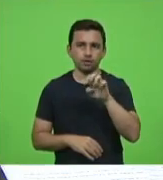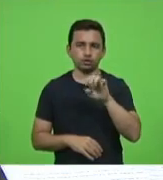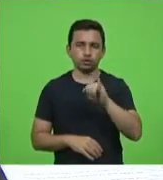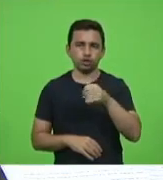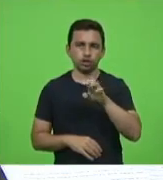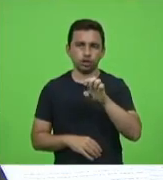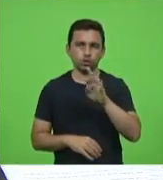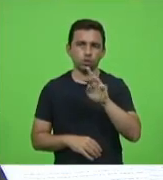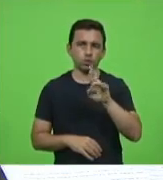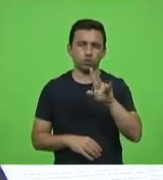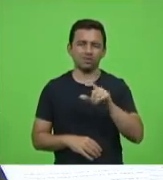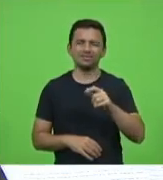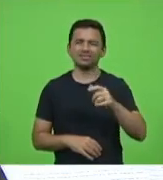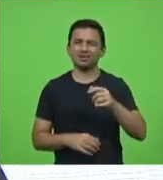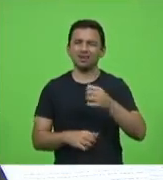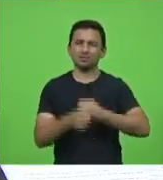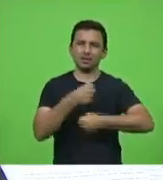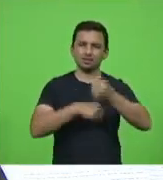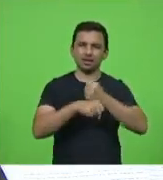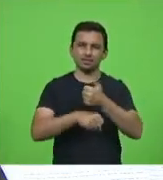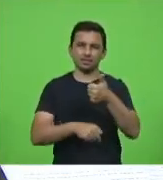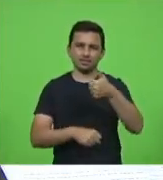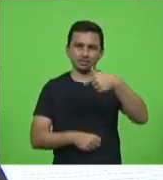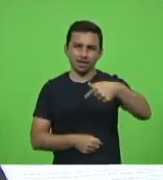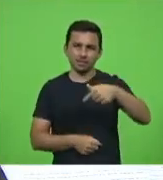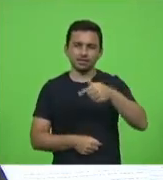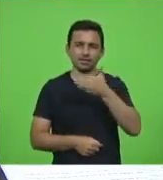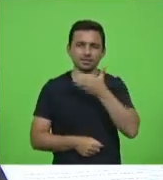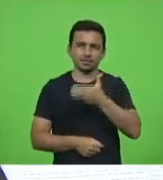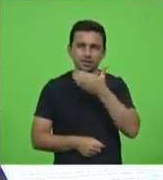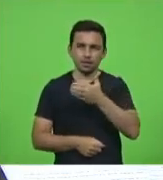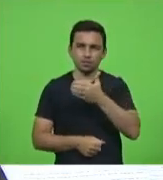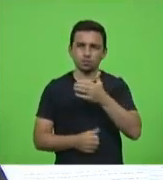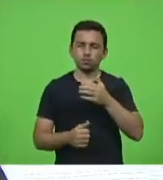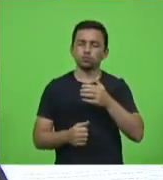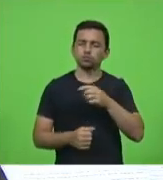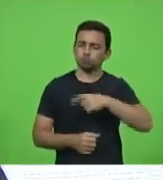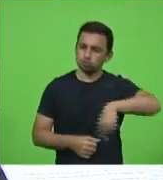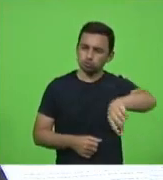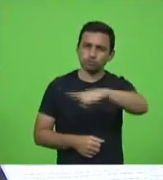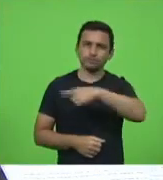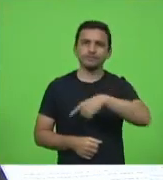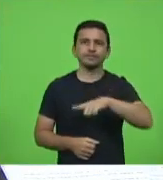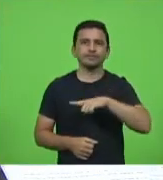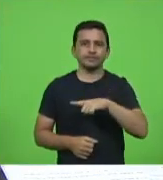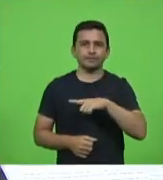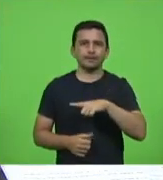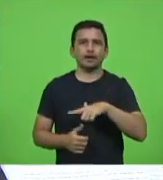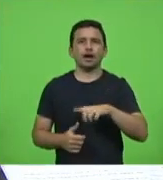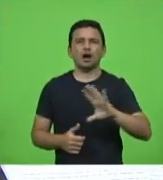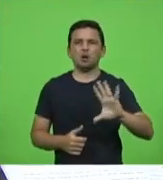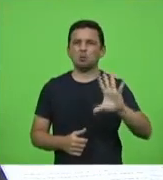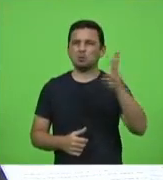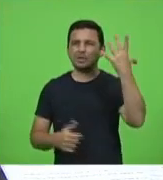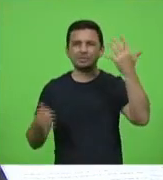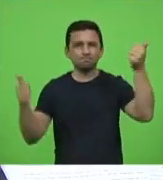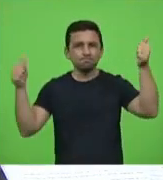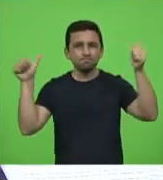17 de dezembro do ano passado onde nós deputado João me sofremos uma das piores